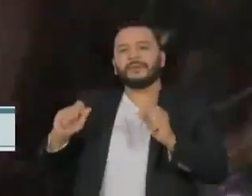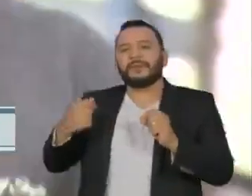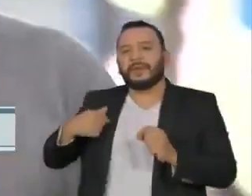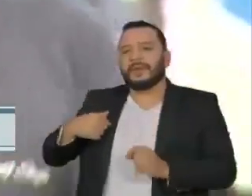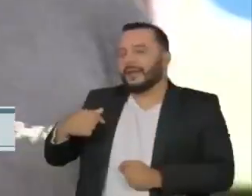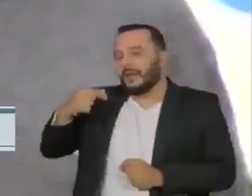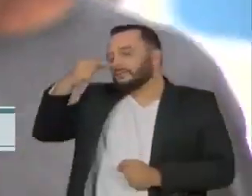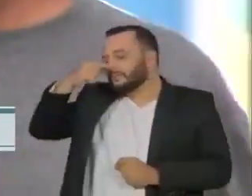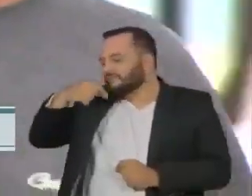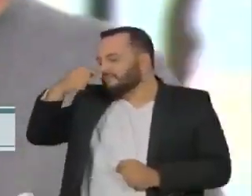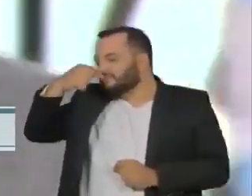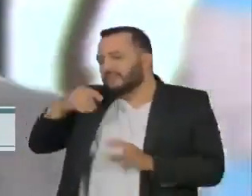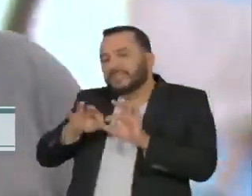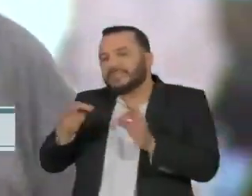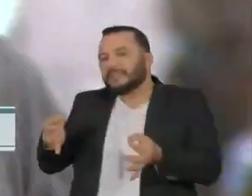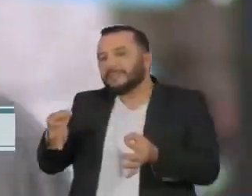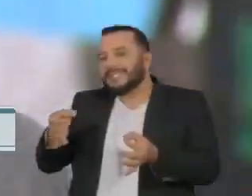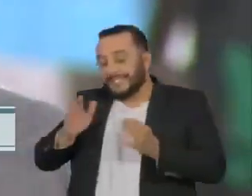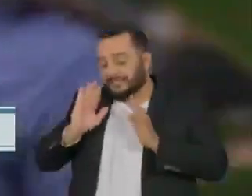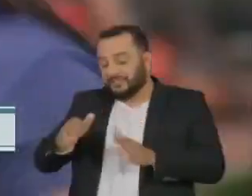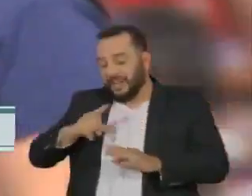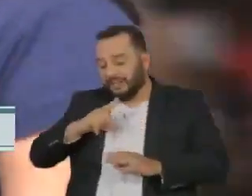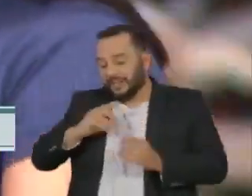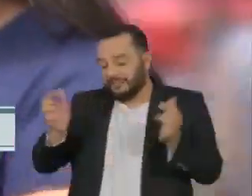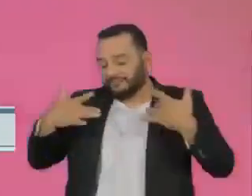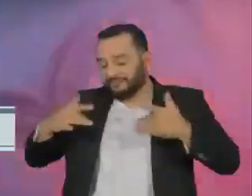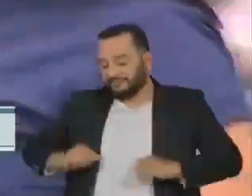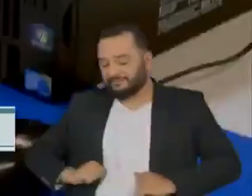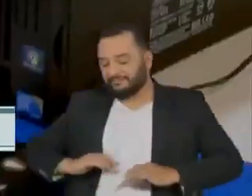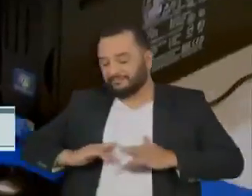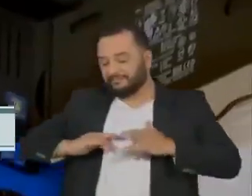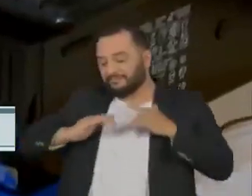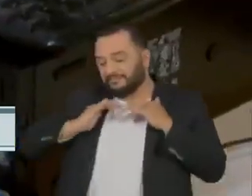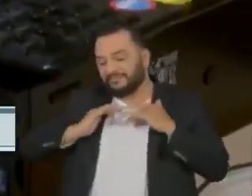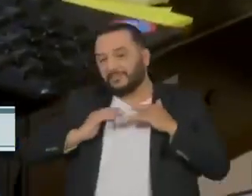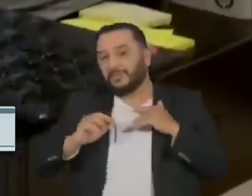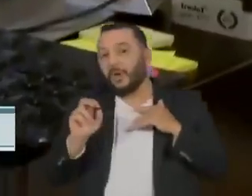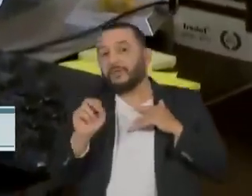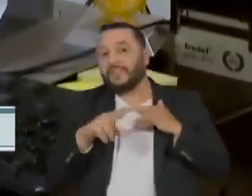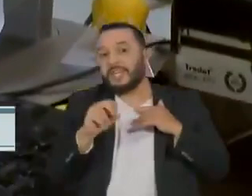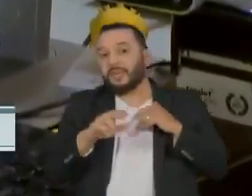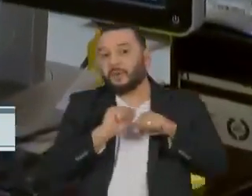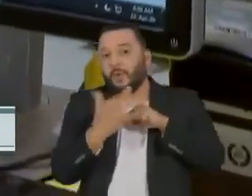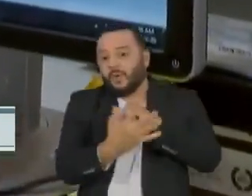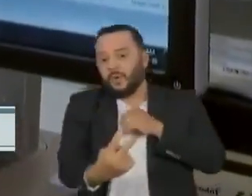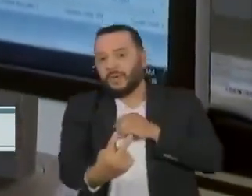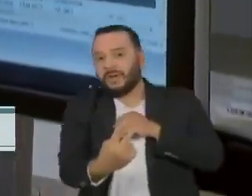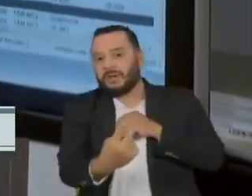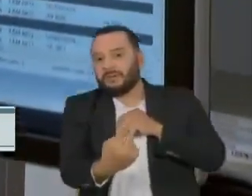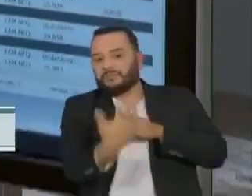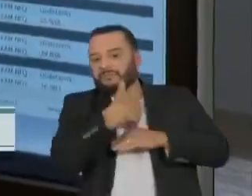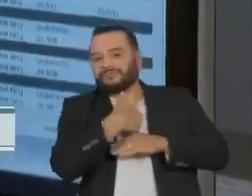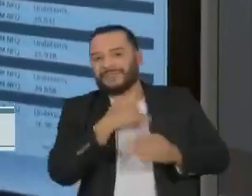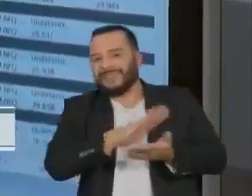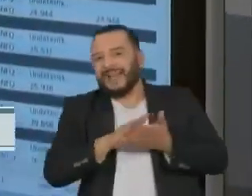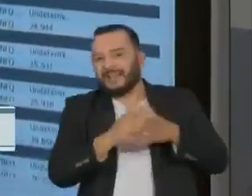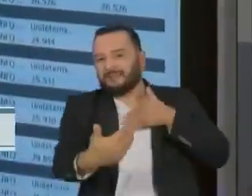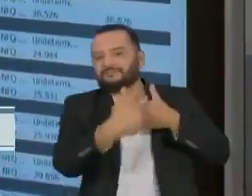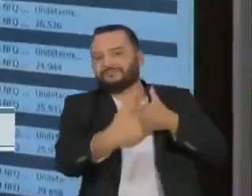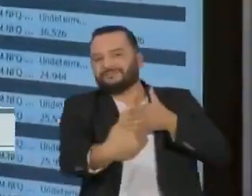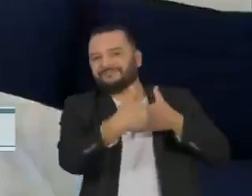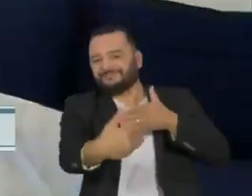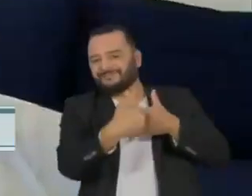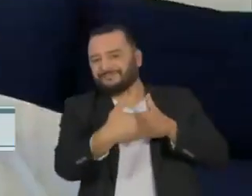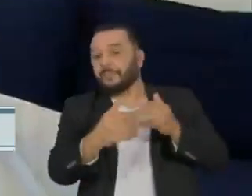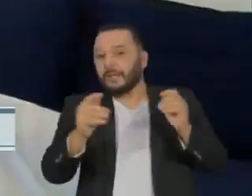coronavírus, talvez tenha algum grau de imunidade à Covid-19. Mas o próprio estudo alerta que ainda é preciso fazer novas